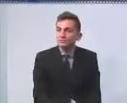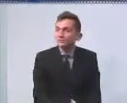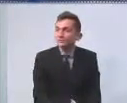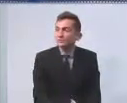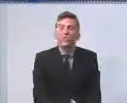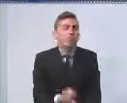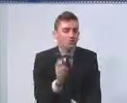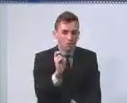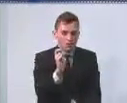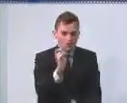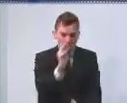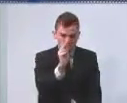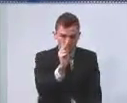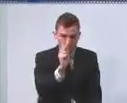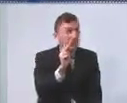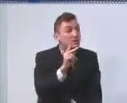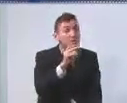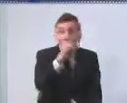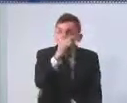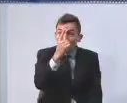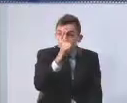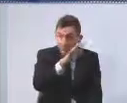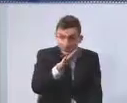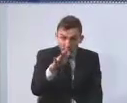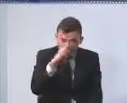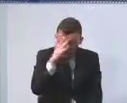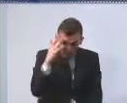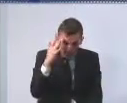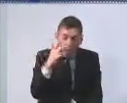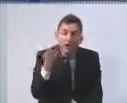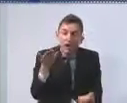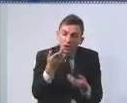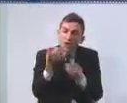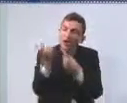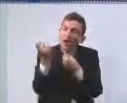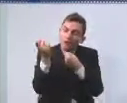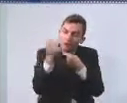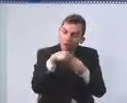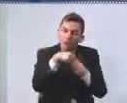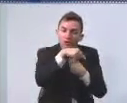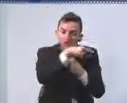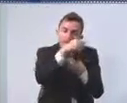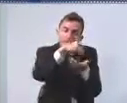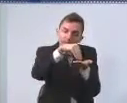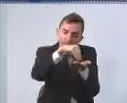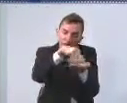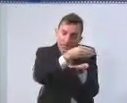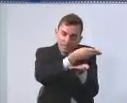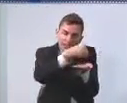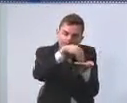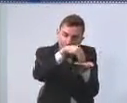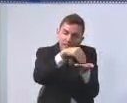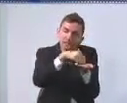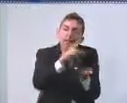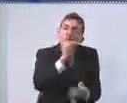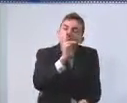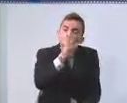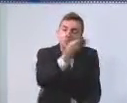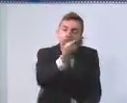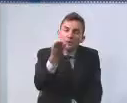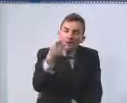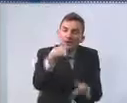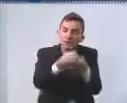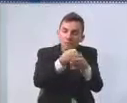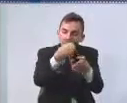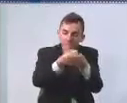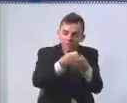Ok, se não há mais, nós agora retornaremos ao secretário para estar respondendo os questionamentos que